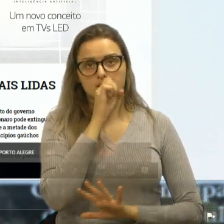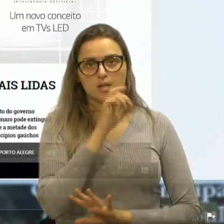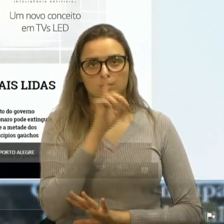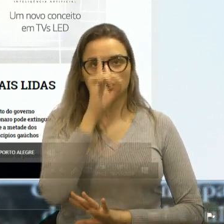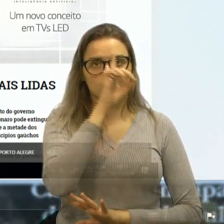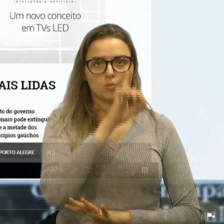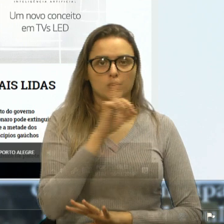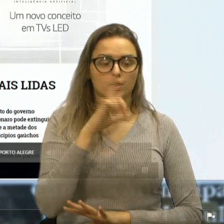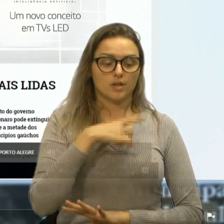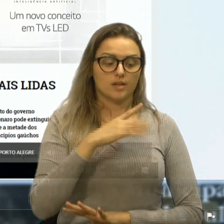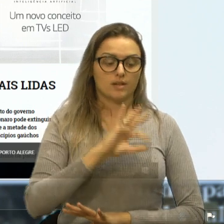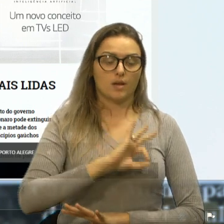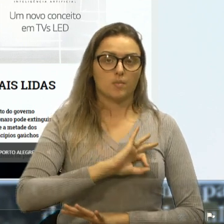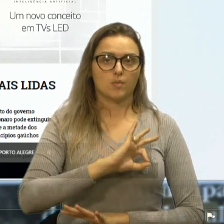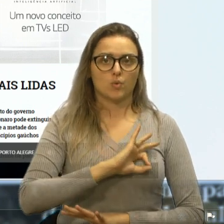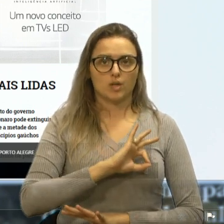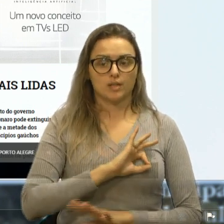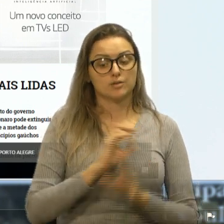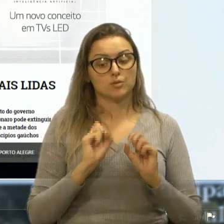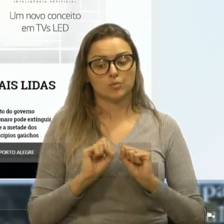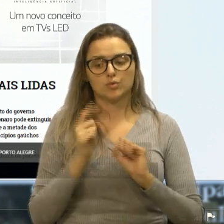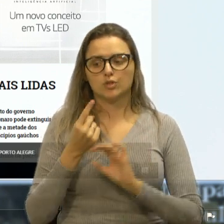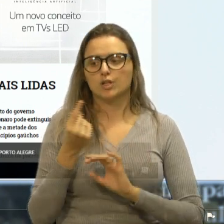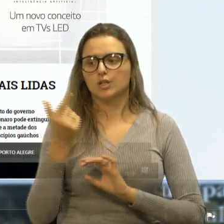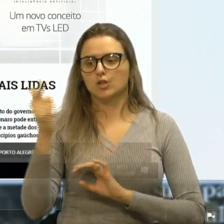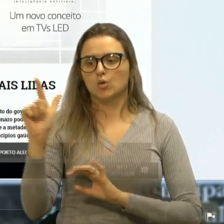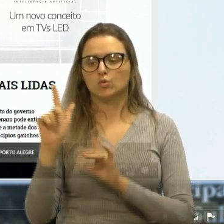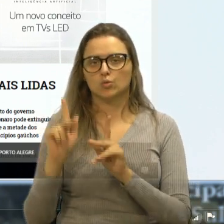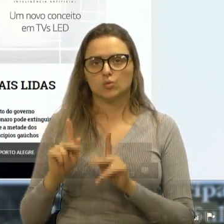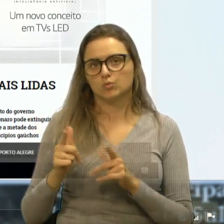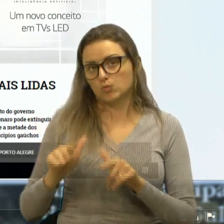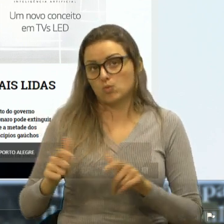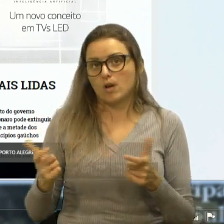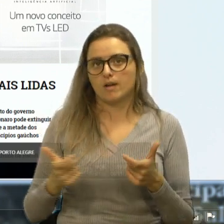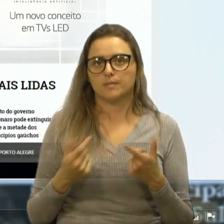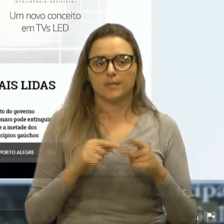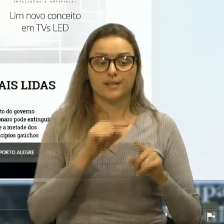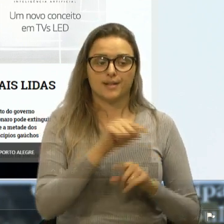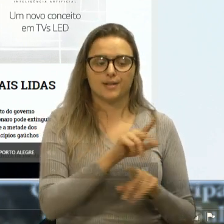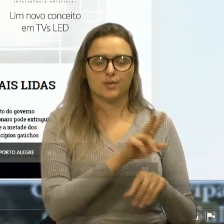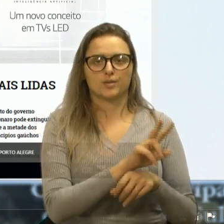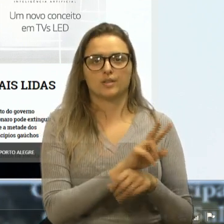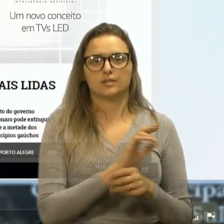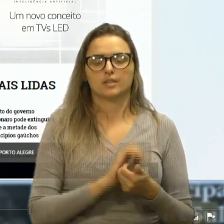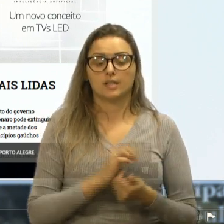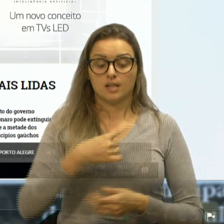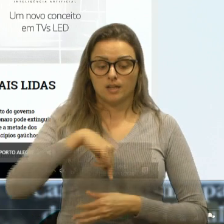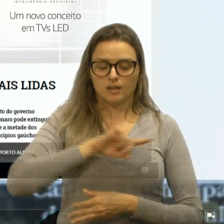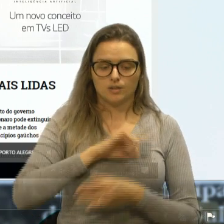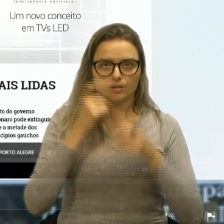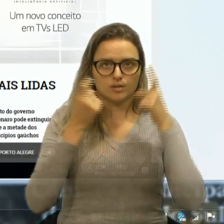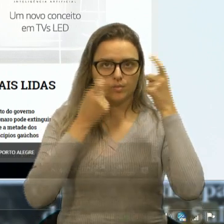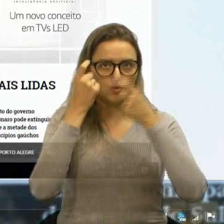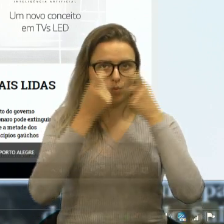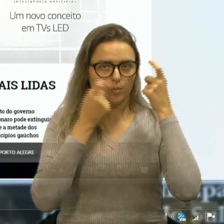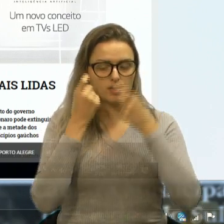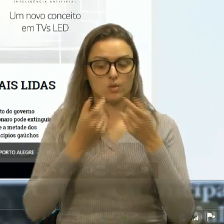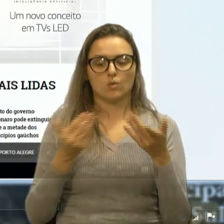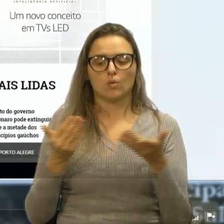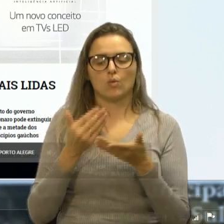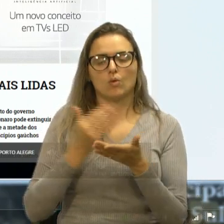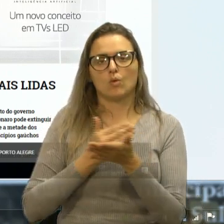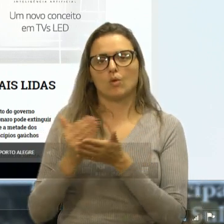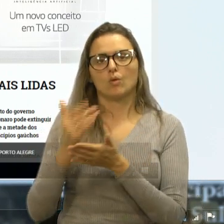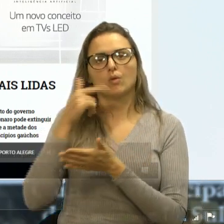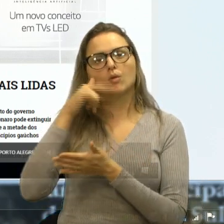tem lá policiais rodoviários que podiam estar em outros locais, estão ali. E a nossa preocupação é hoje, a partir de ontem,